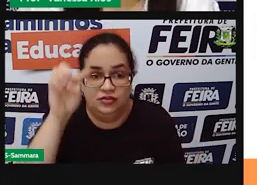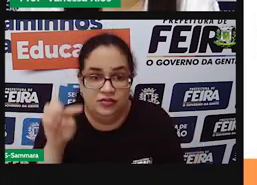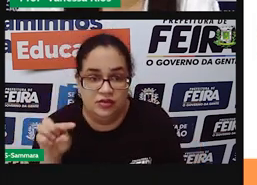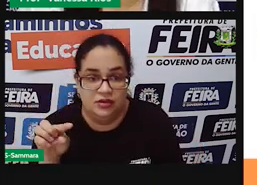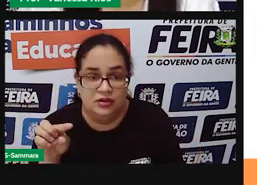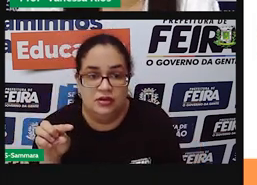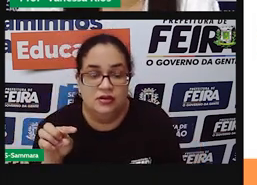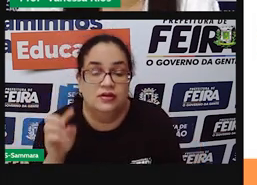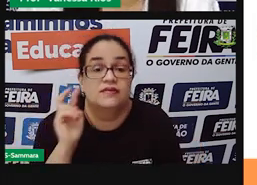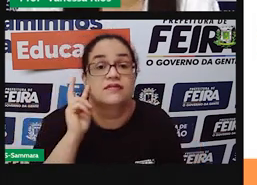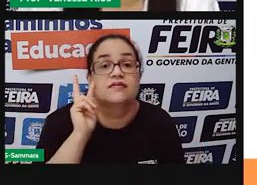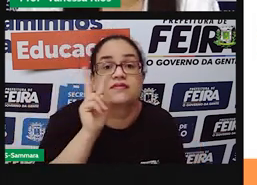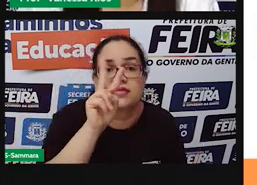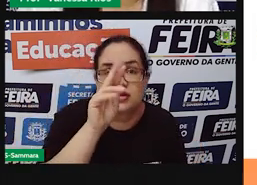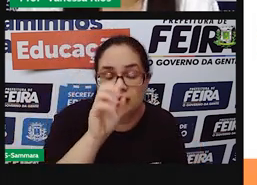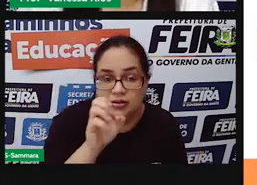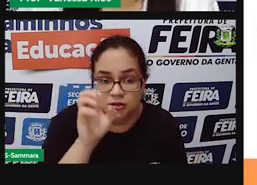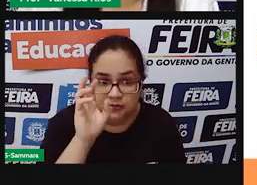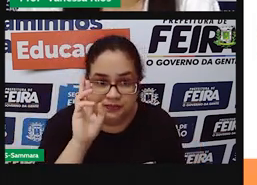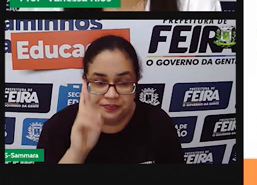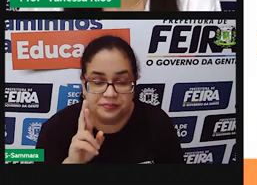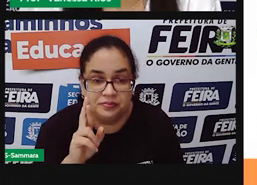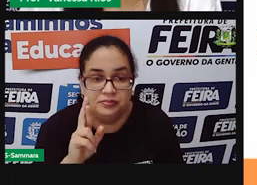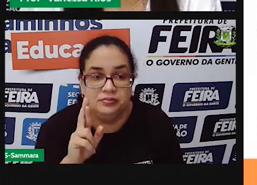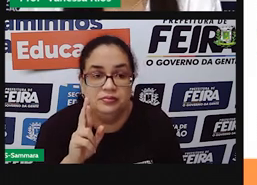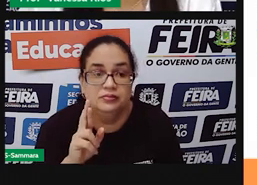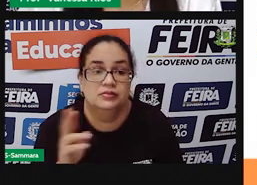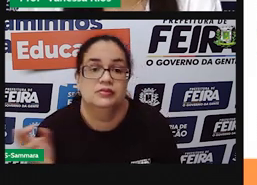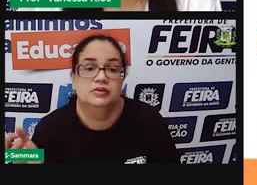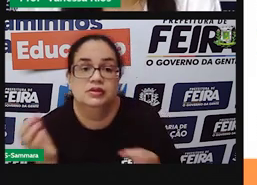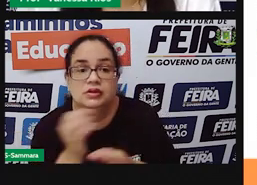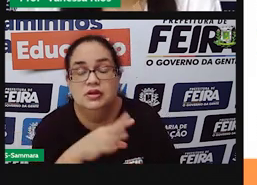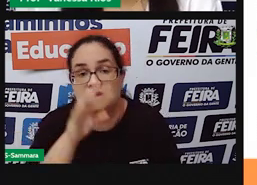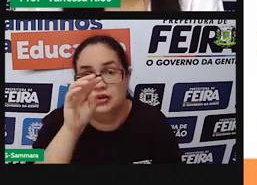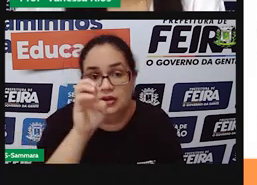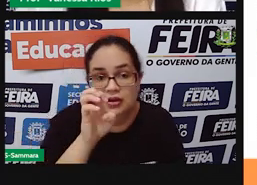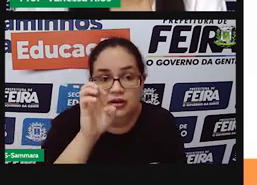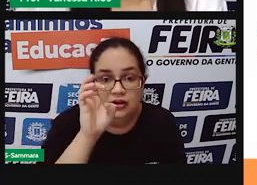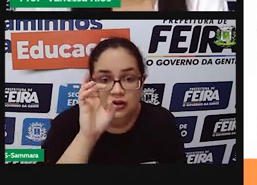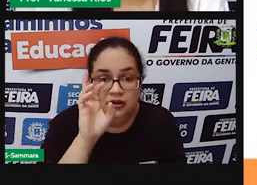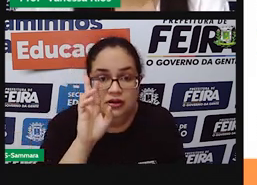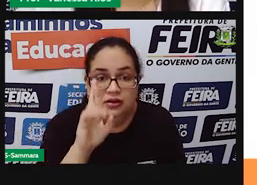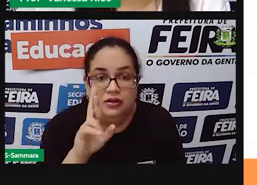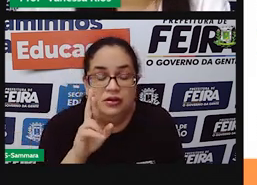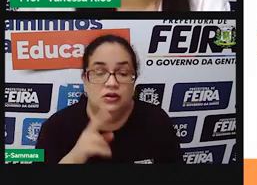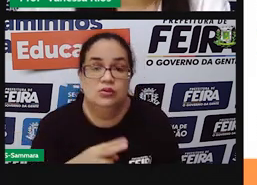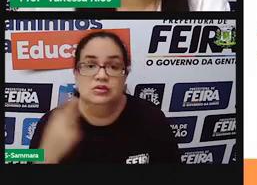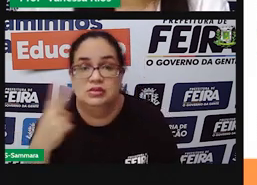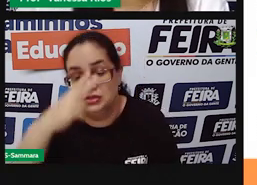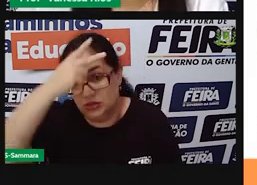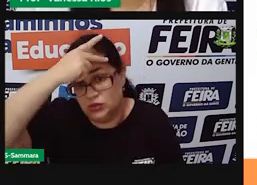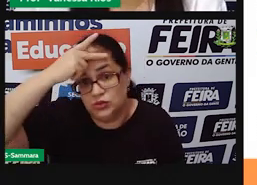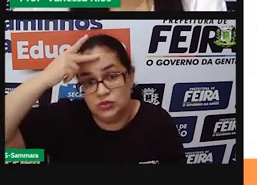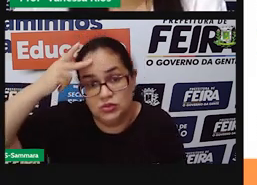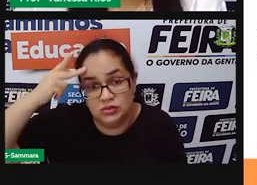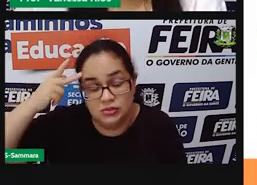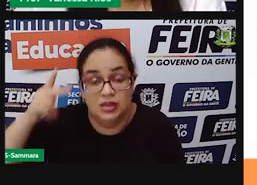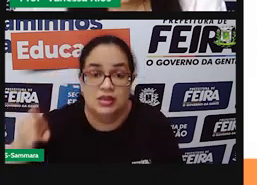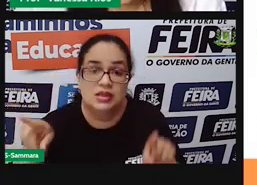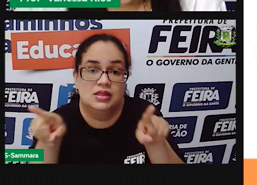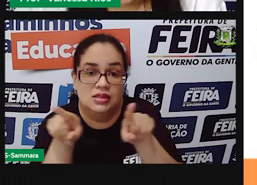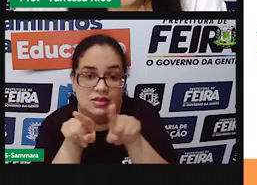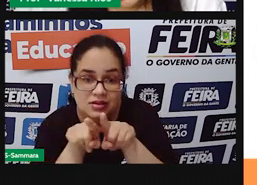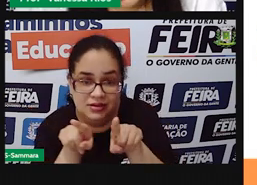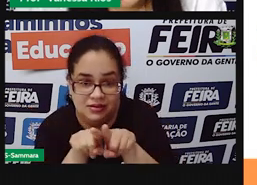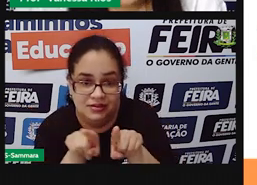Ver, vem do verbo ver. Está vendo que termina em R? Está aí na segunda pessoa também